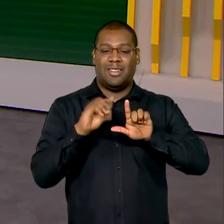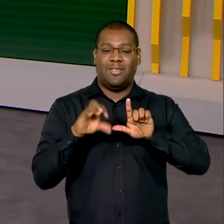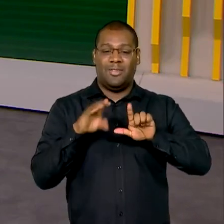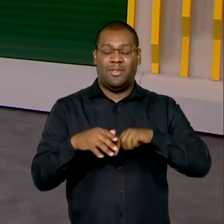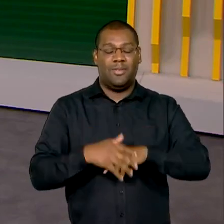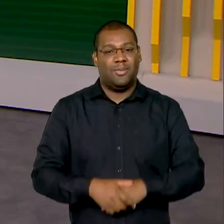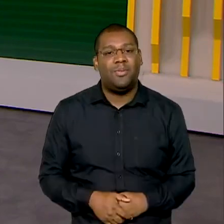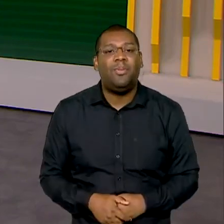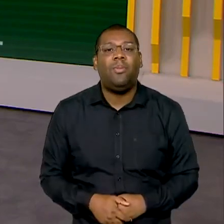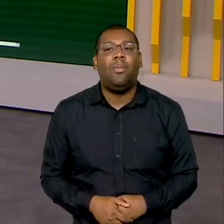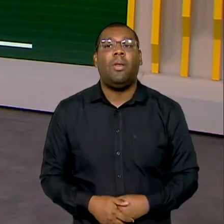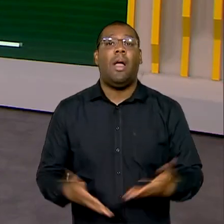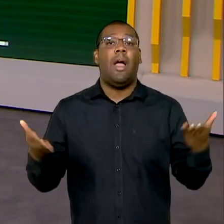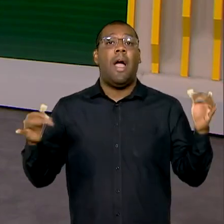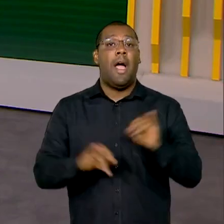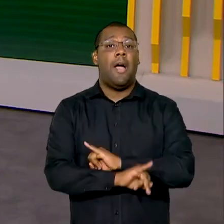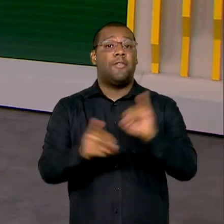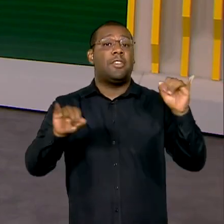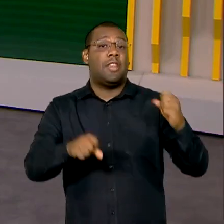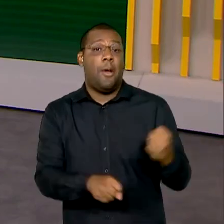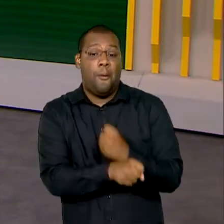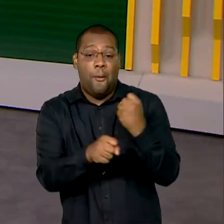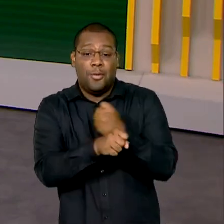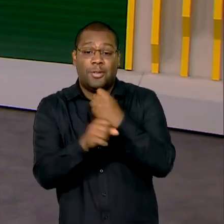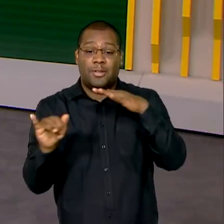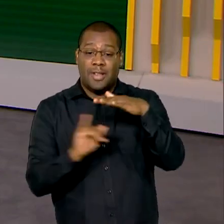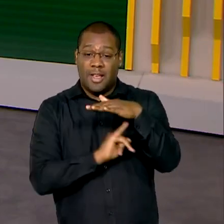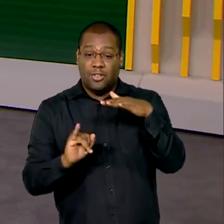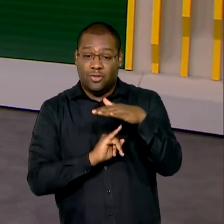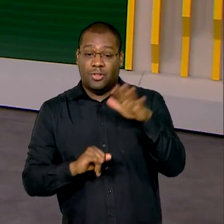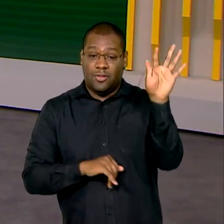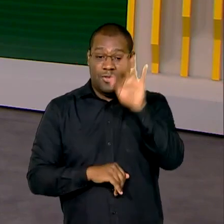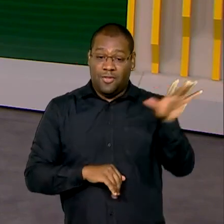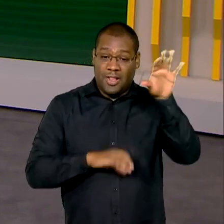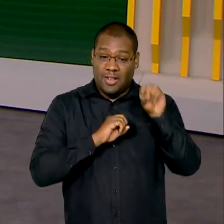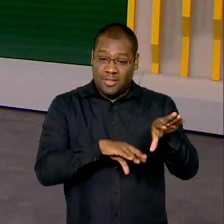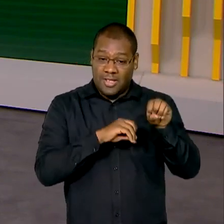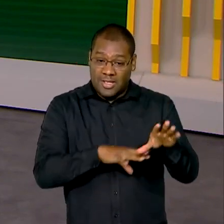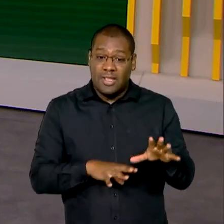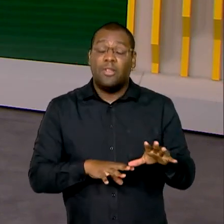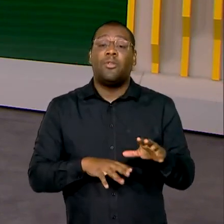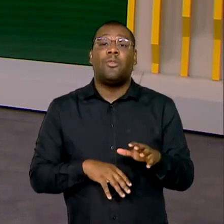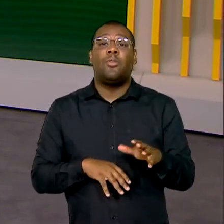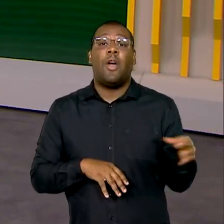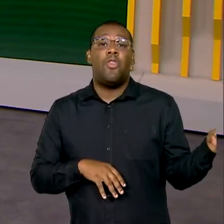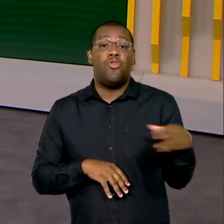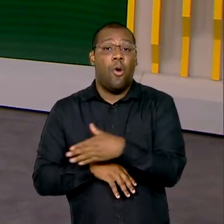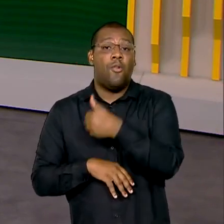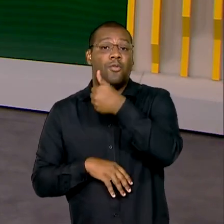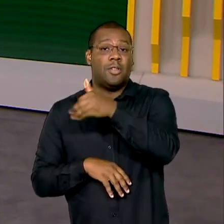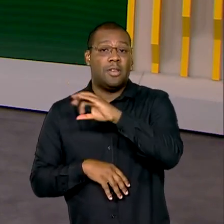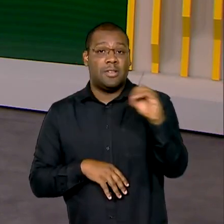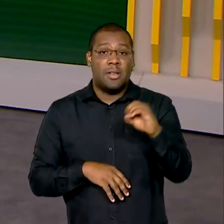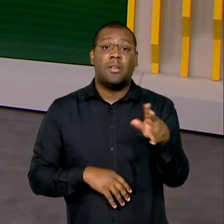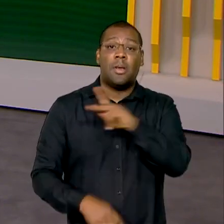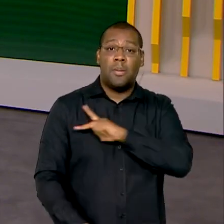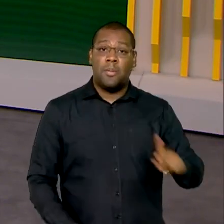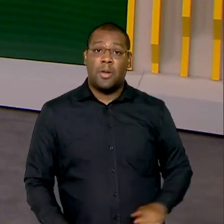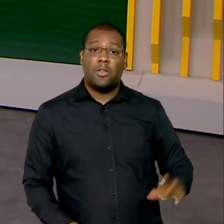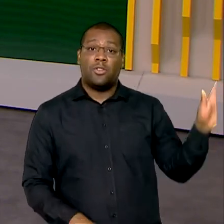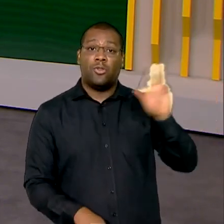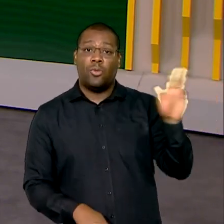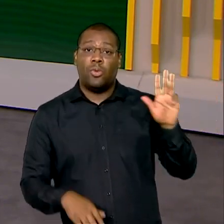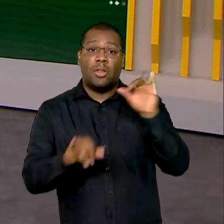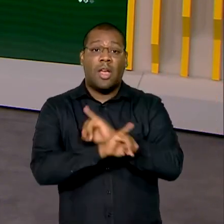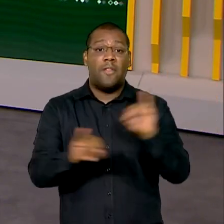foram anunciadas a construção de 100 novos institutos federais. O presidente Lula reforçou o papel das políticas educacionais